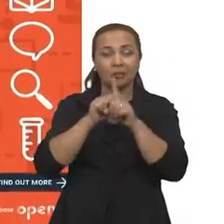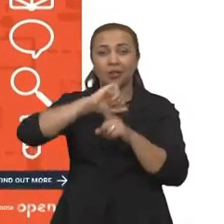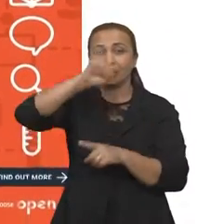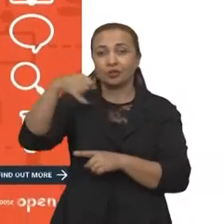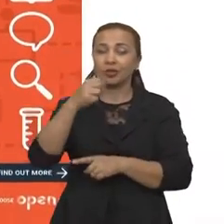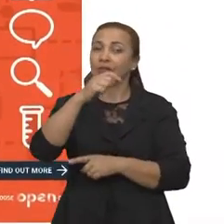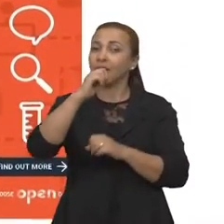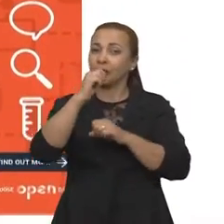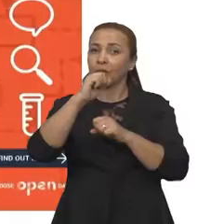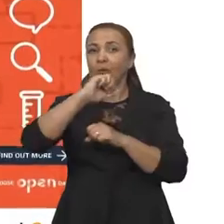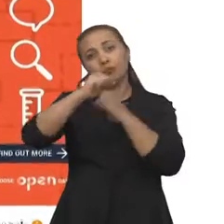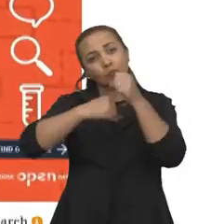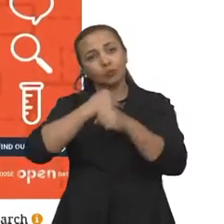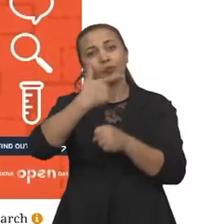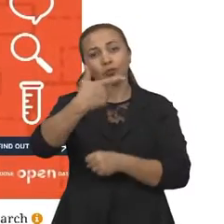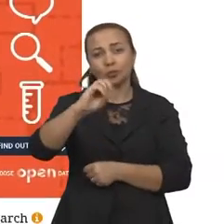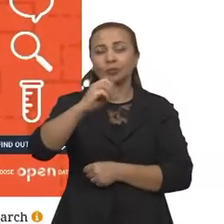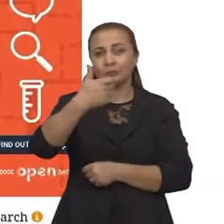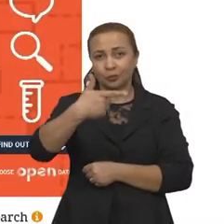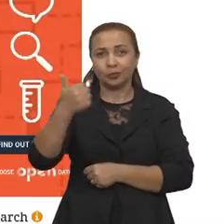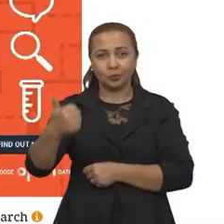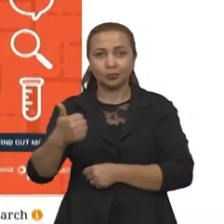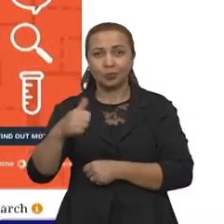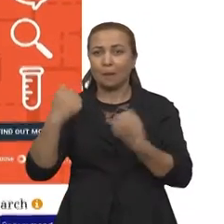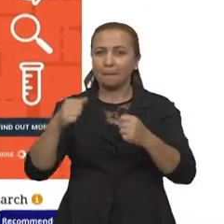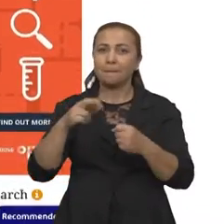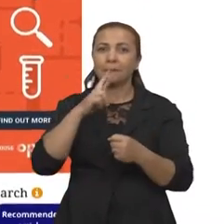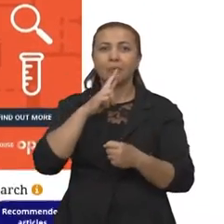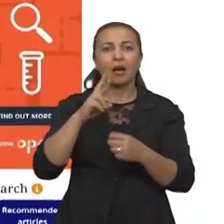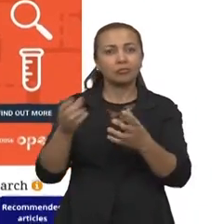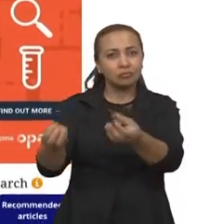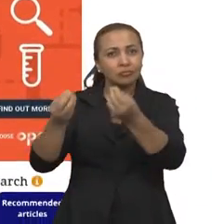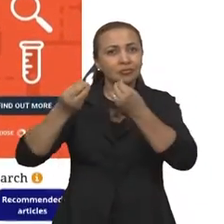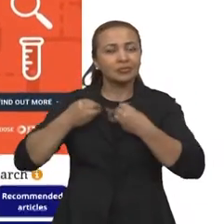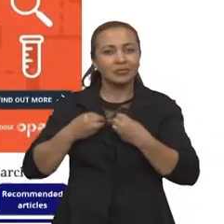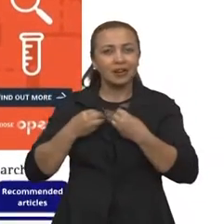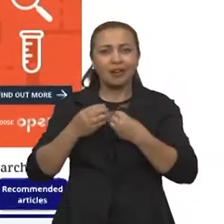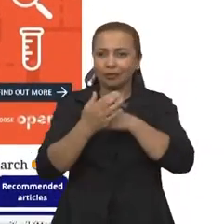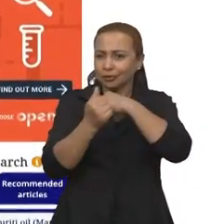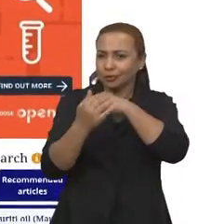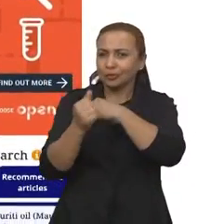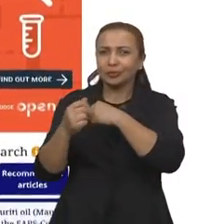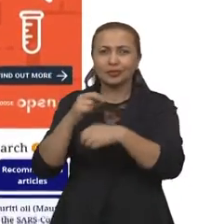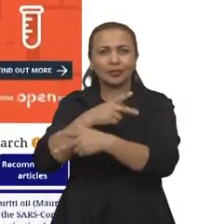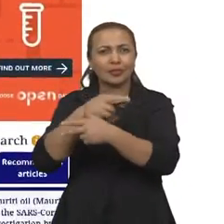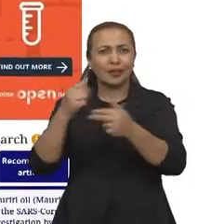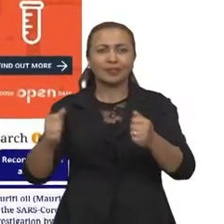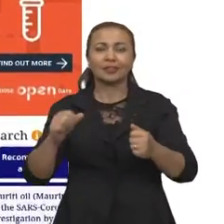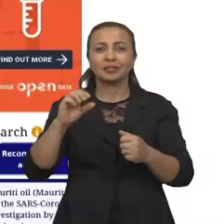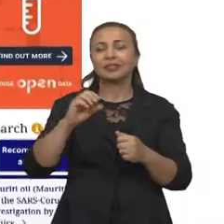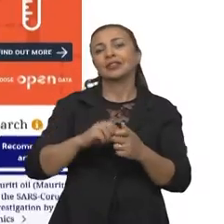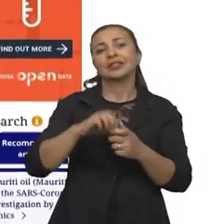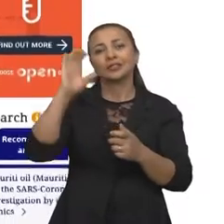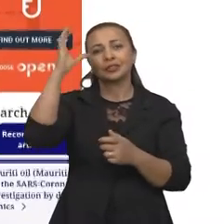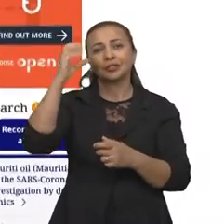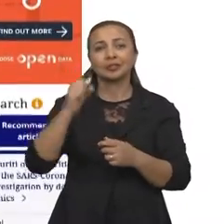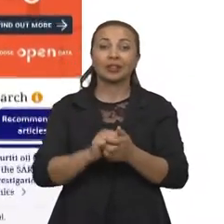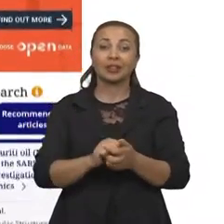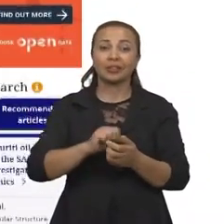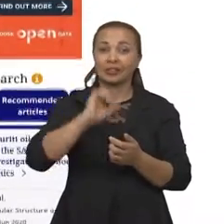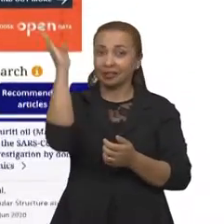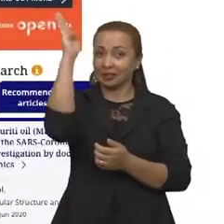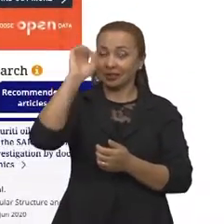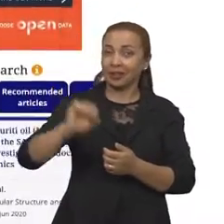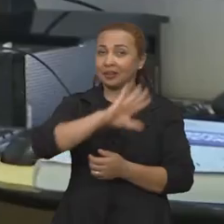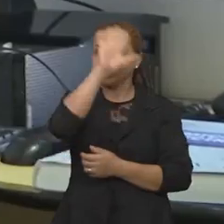janeiro de 2021, podemos receber diferentes convites para participação em eventos científicos nacionais e